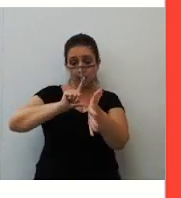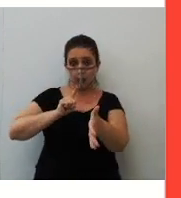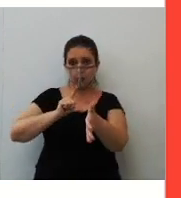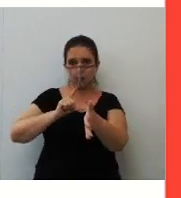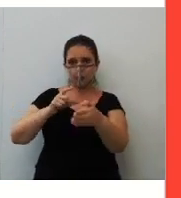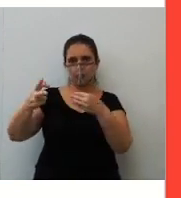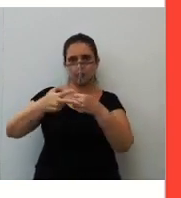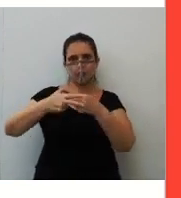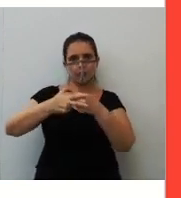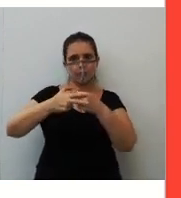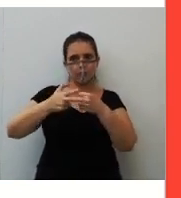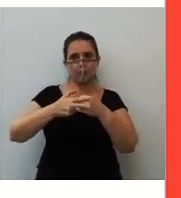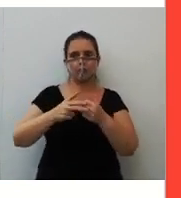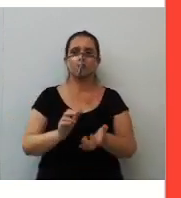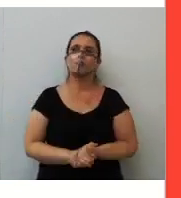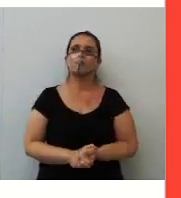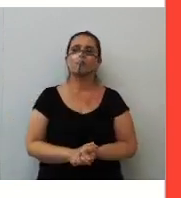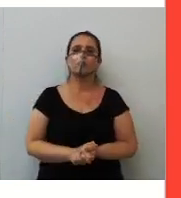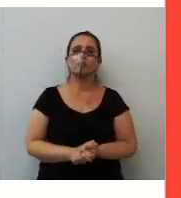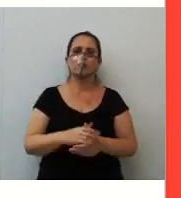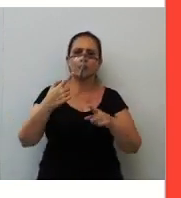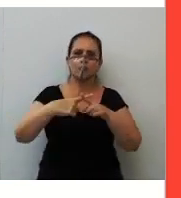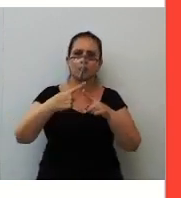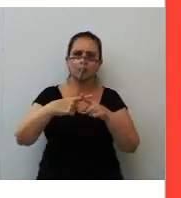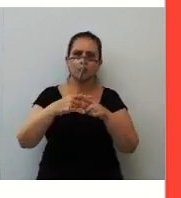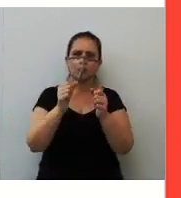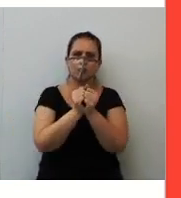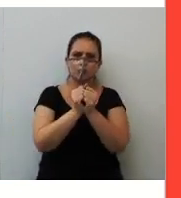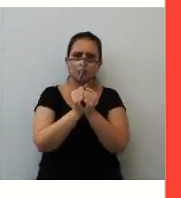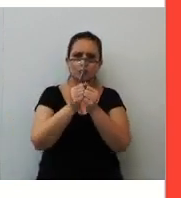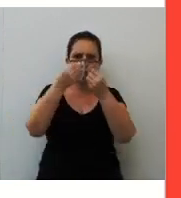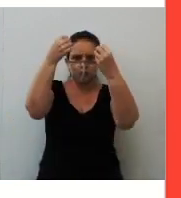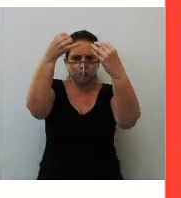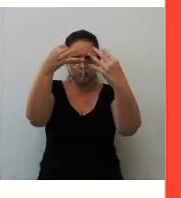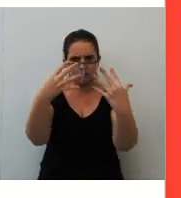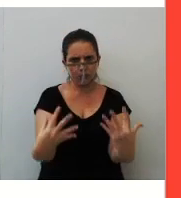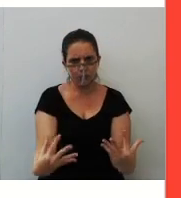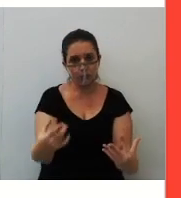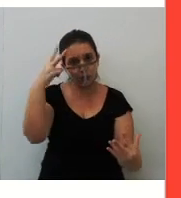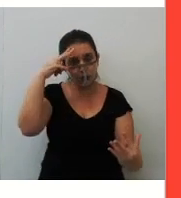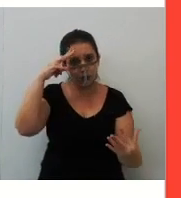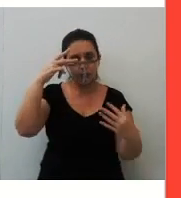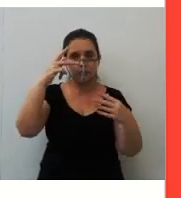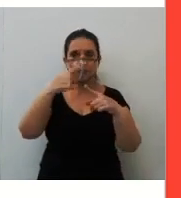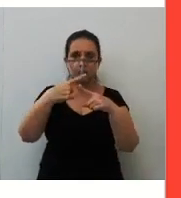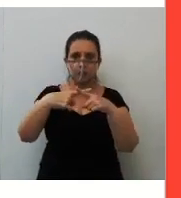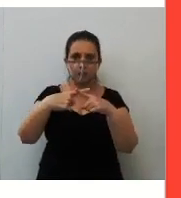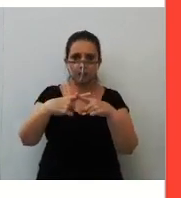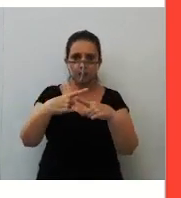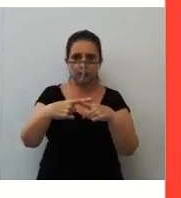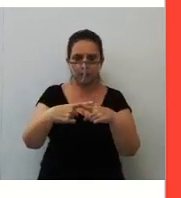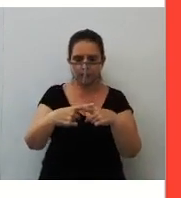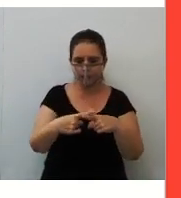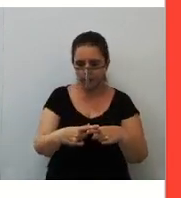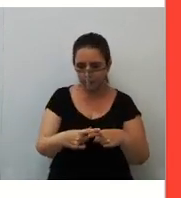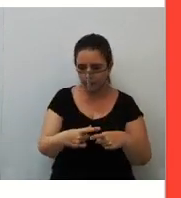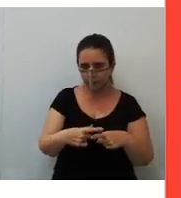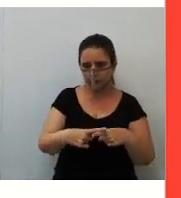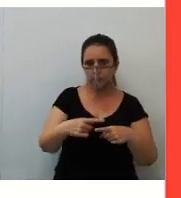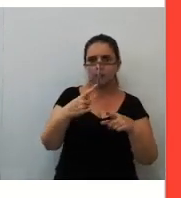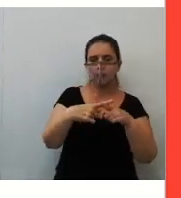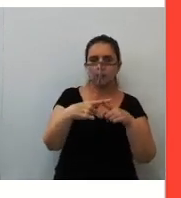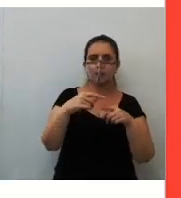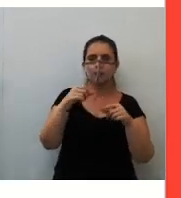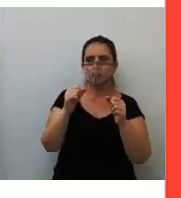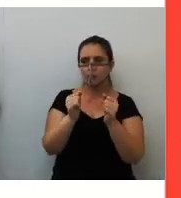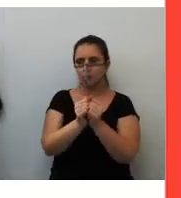aquele porquê junto, dando ideia de explicação. Lembram dos porquês? Porquê separado sem acento. Porquê junto